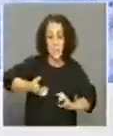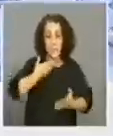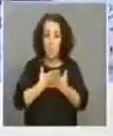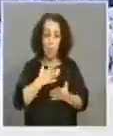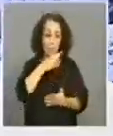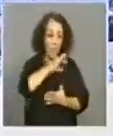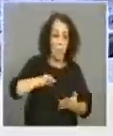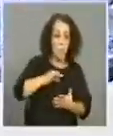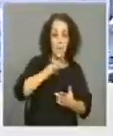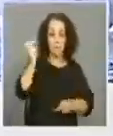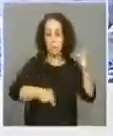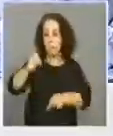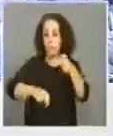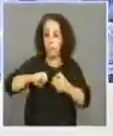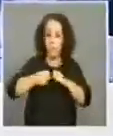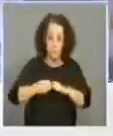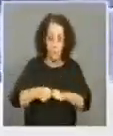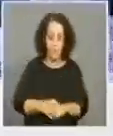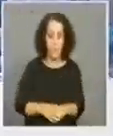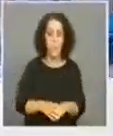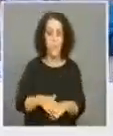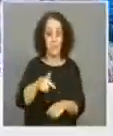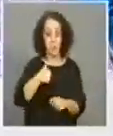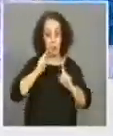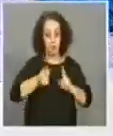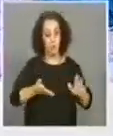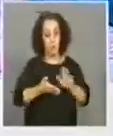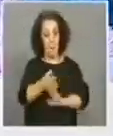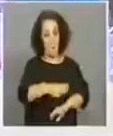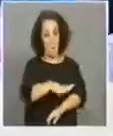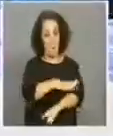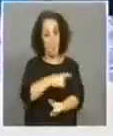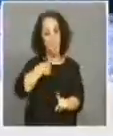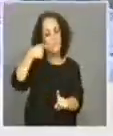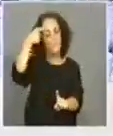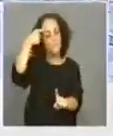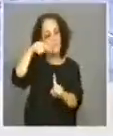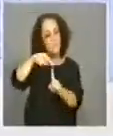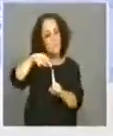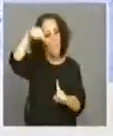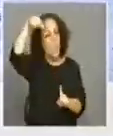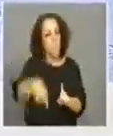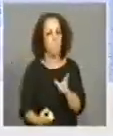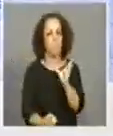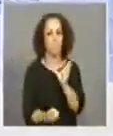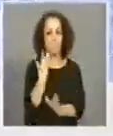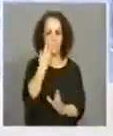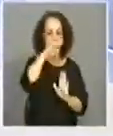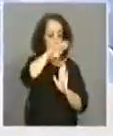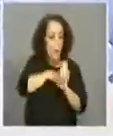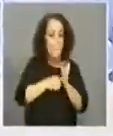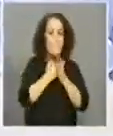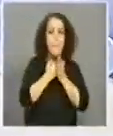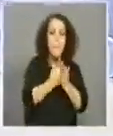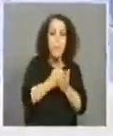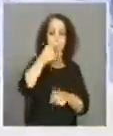e por isso a primeira preocupação que tivemos nesse início de mandato foi exatamente criar mecanismos de apoio aos que